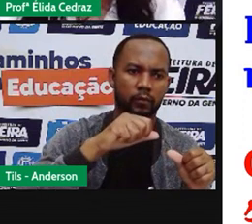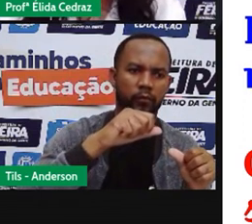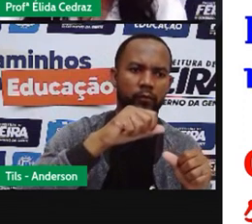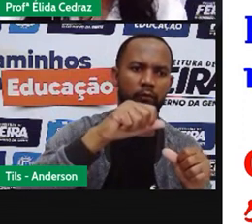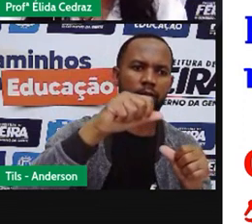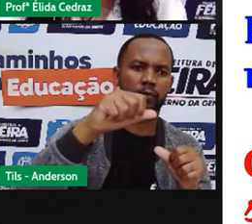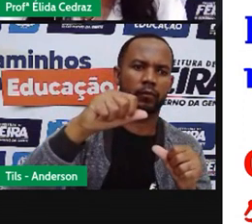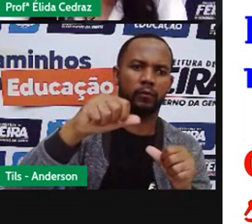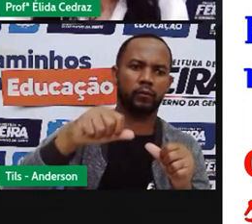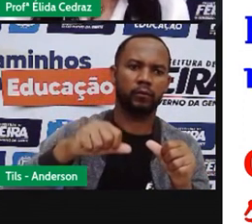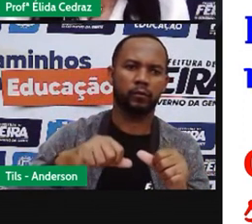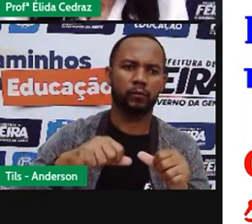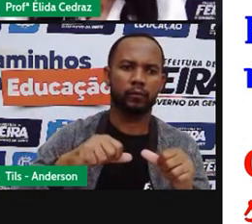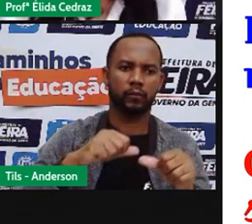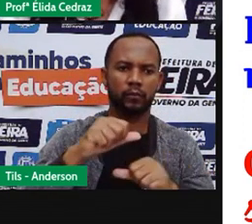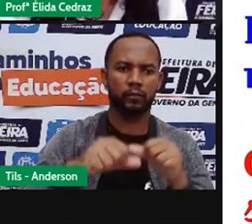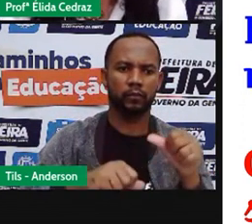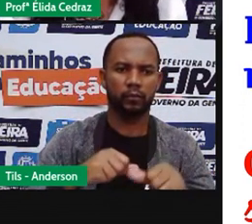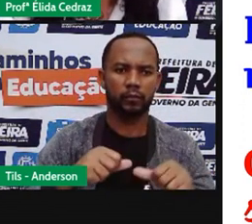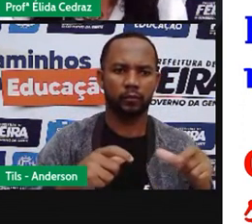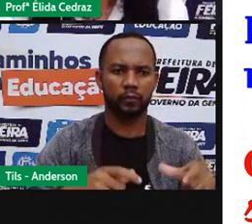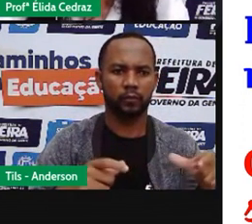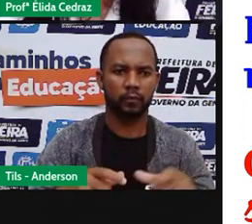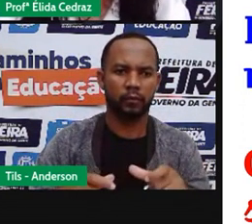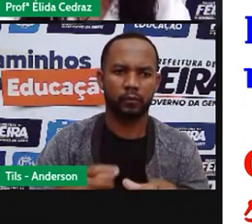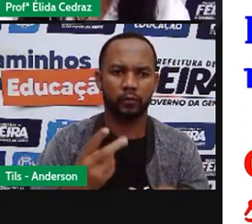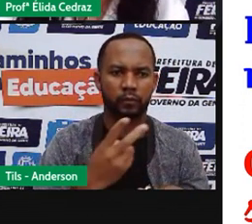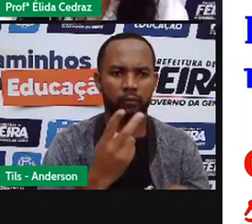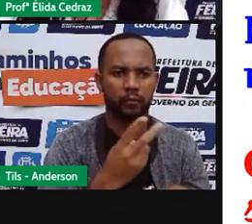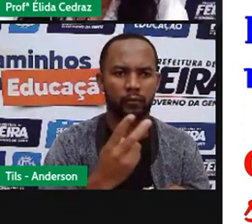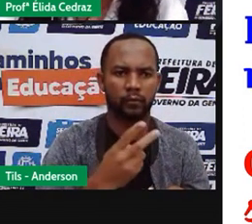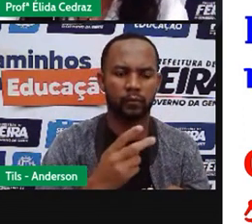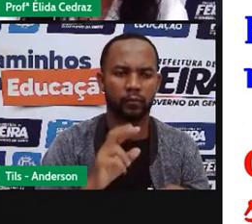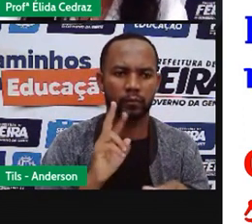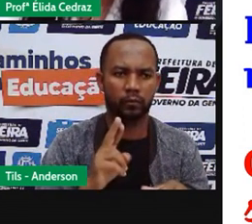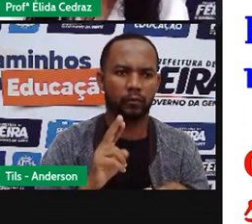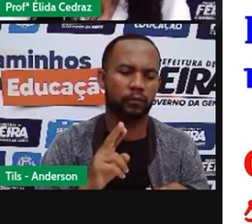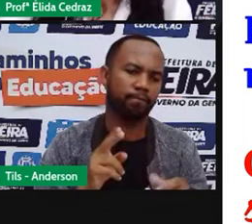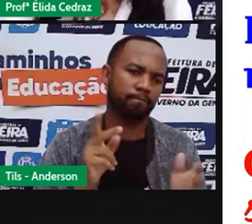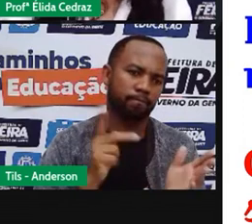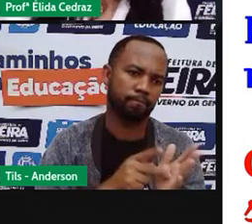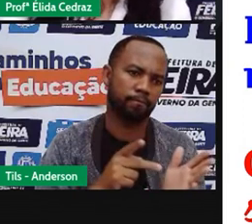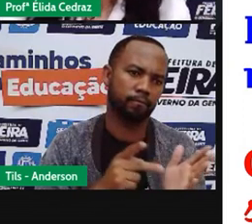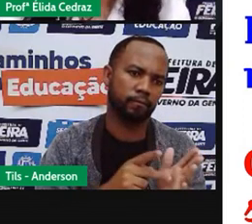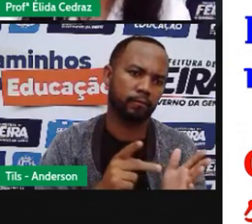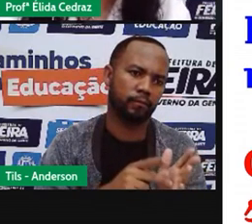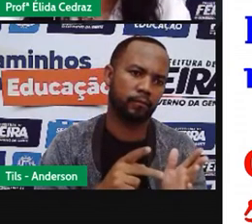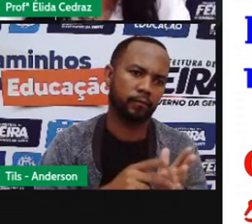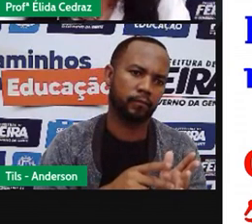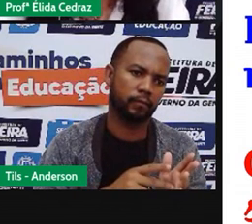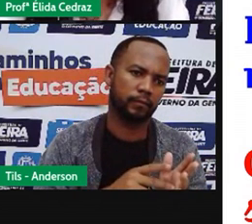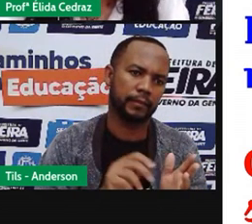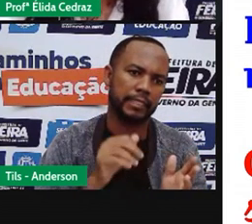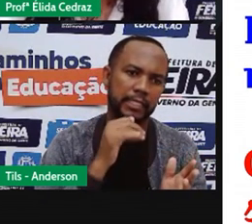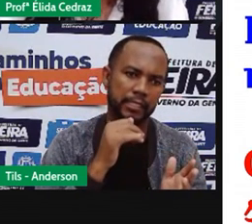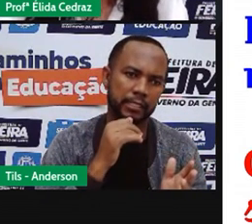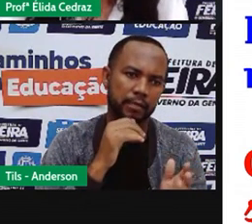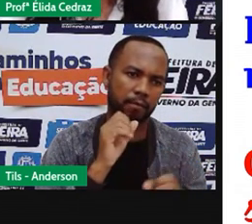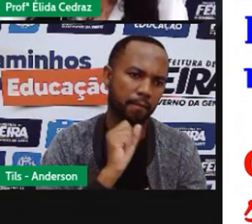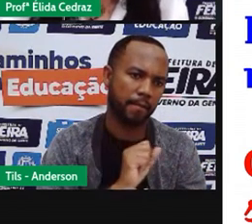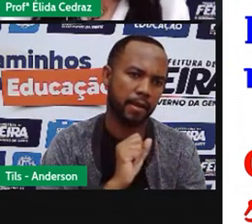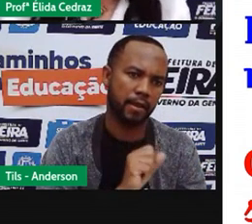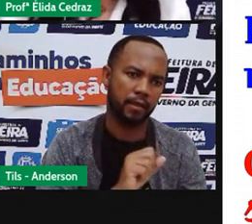muda de lugar. Essas duas frases são verdadeiras. A sombra, ela não ficou